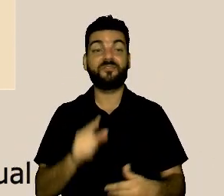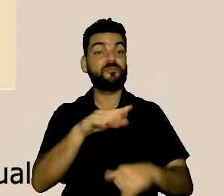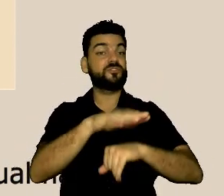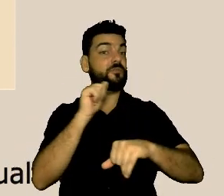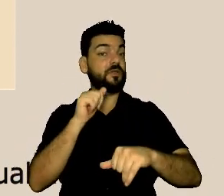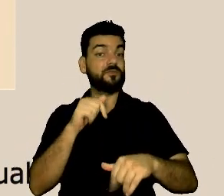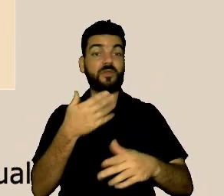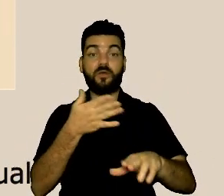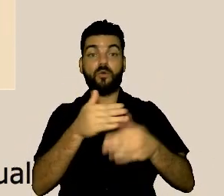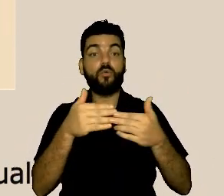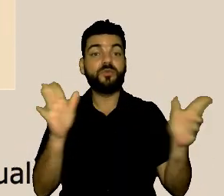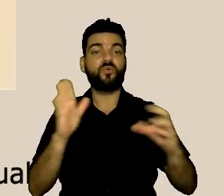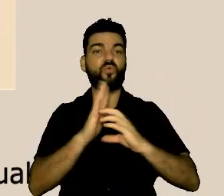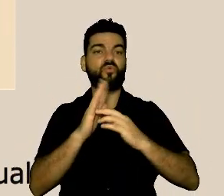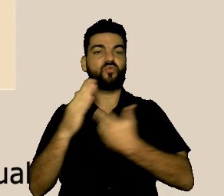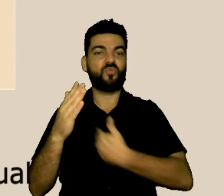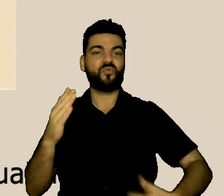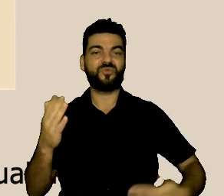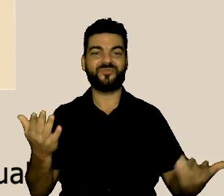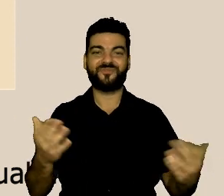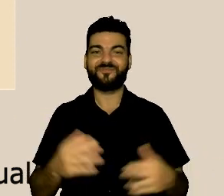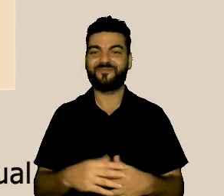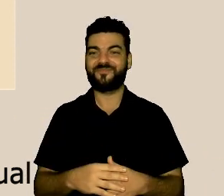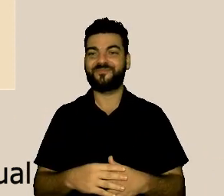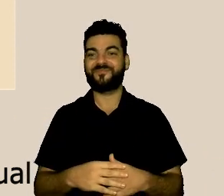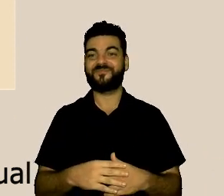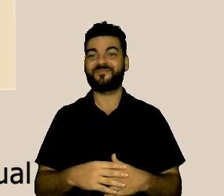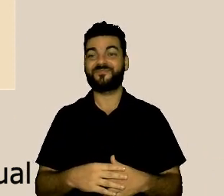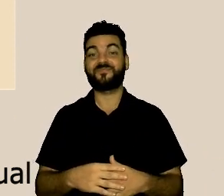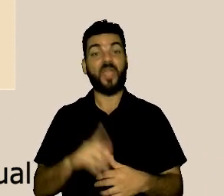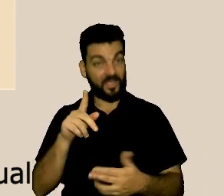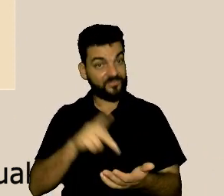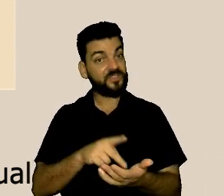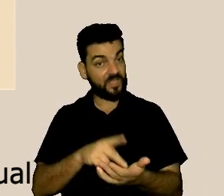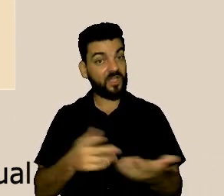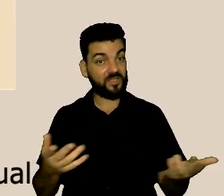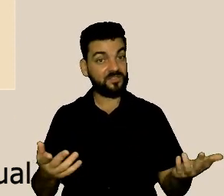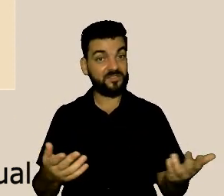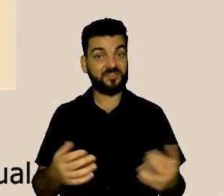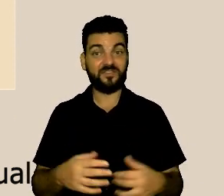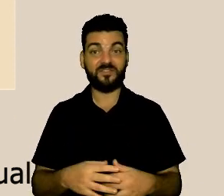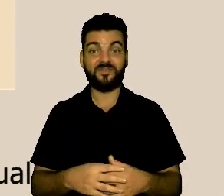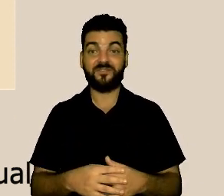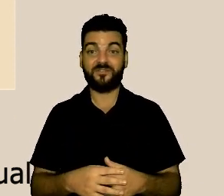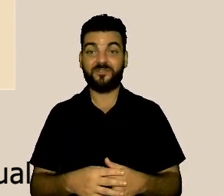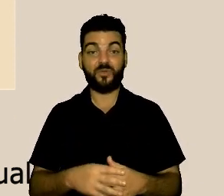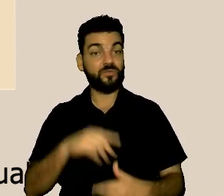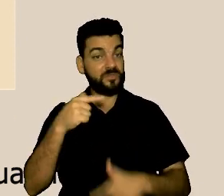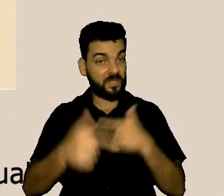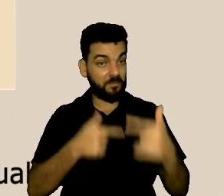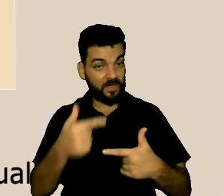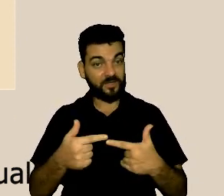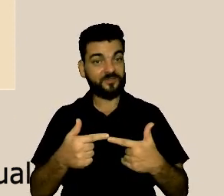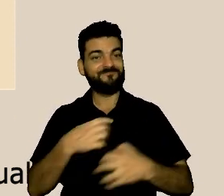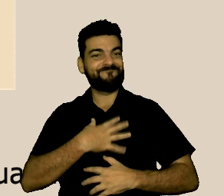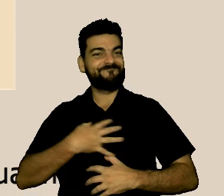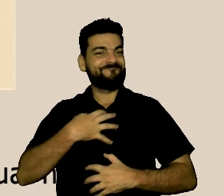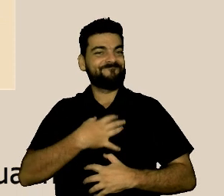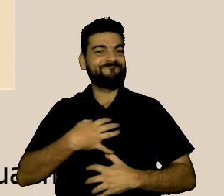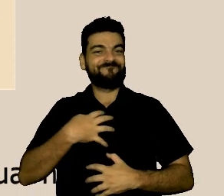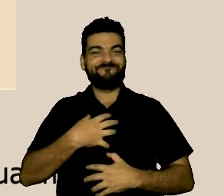porque você entrou num concurso público e isso é uma verdade o trabalho ele tem isso